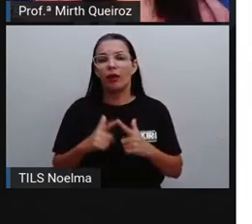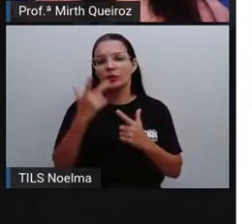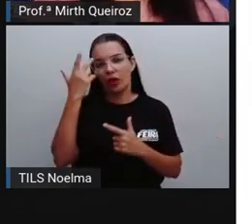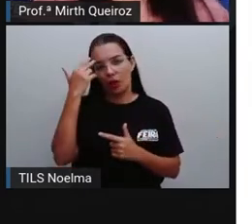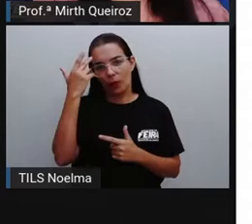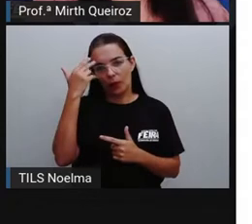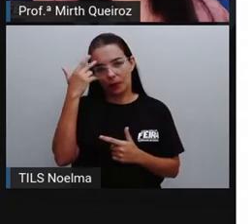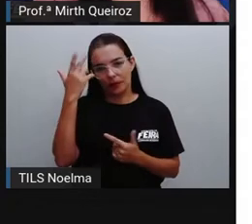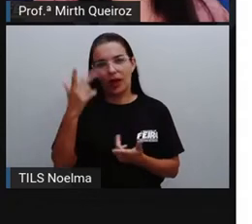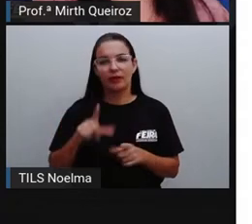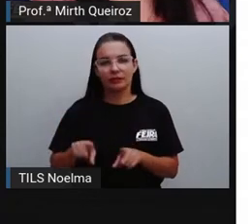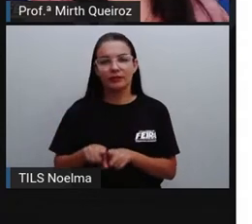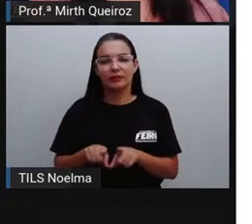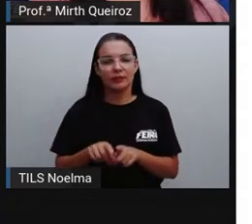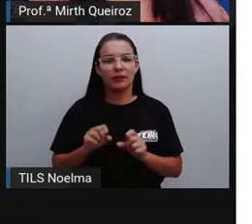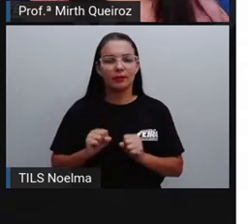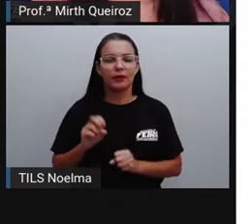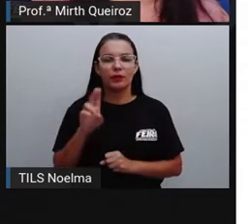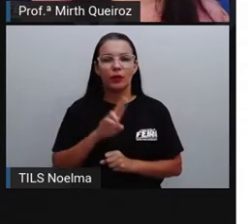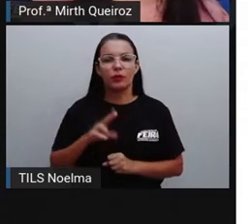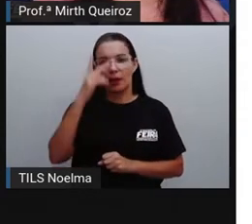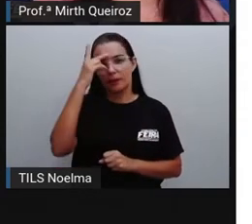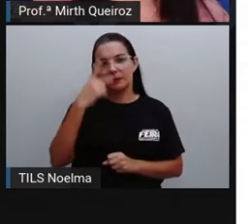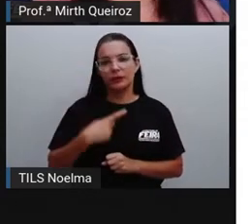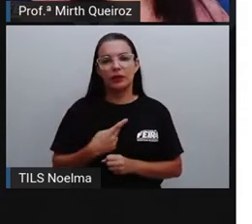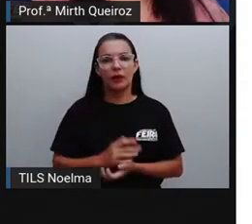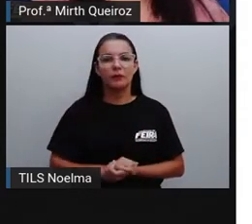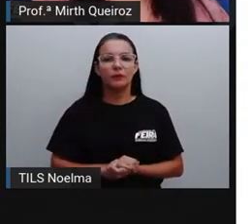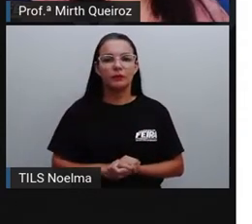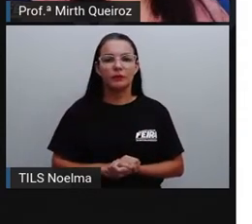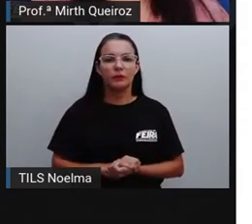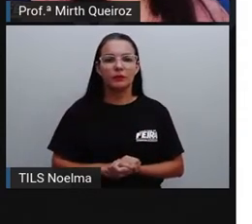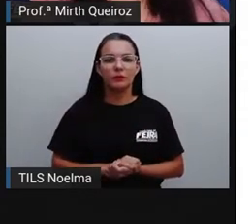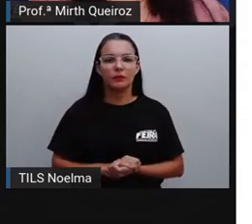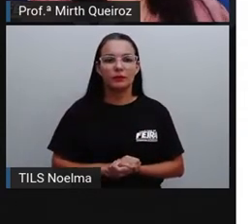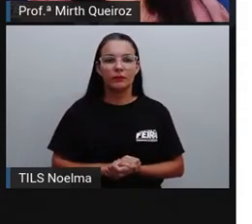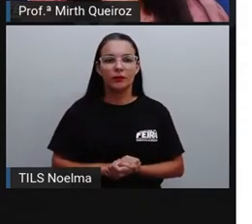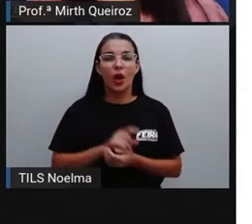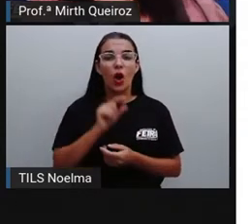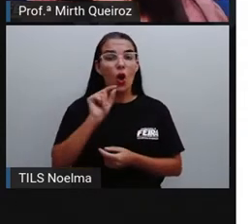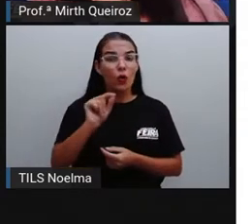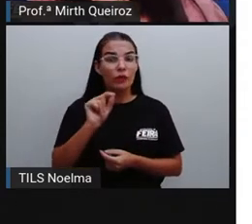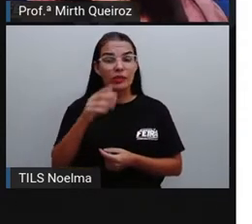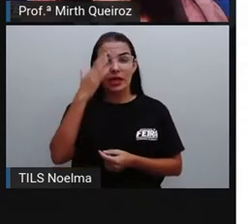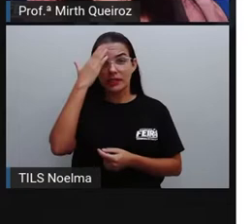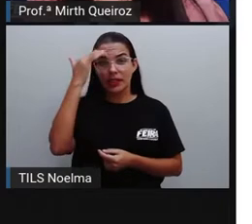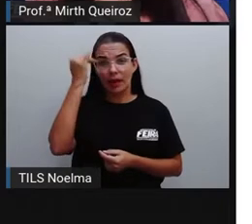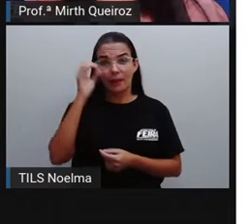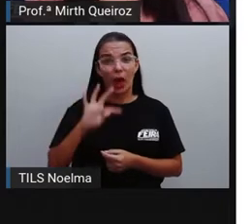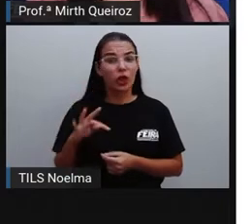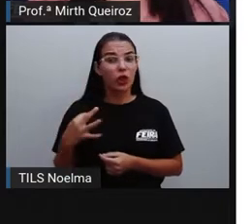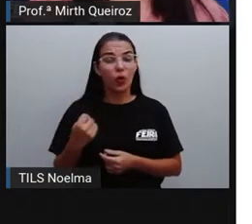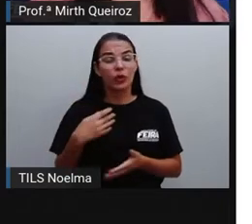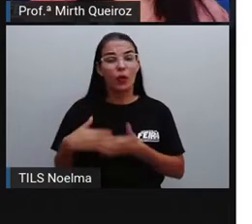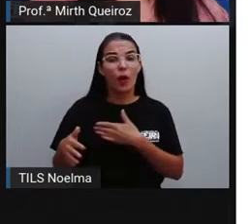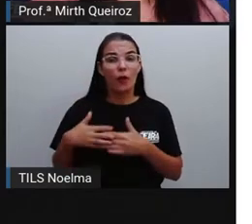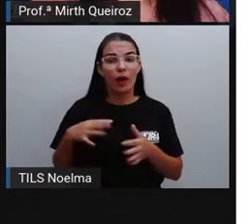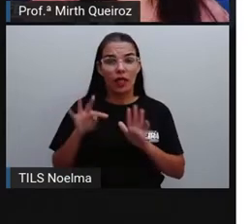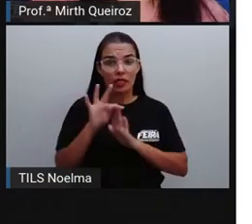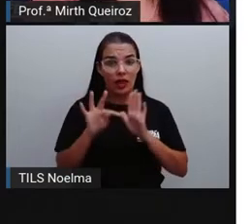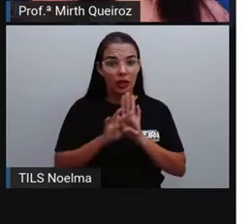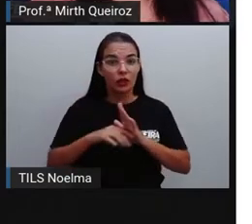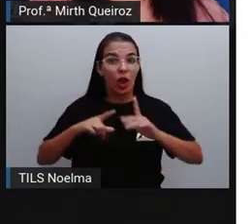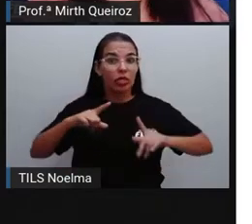Caracteres que a gente pode utilizar aí na carta, certo? Como você sabe, todo e qualquer